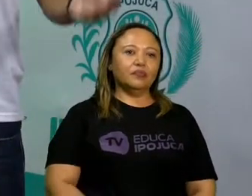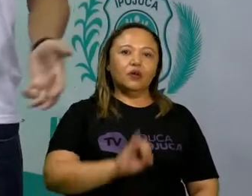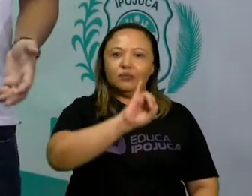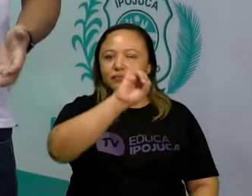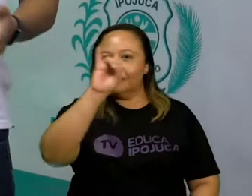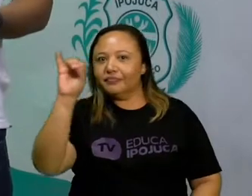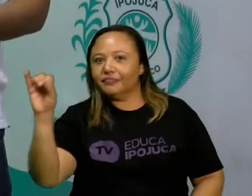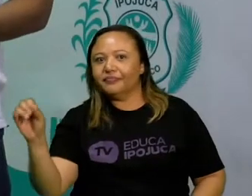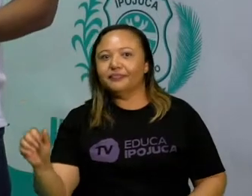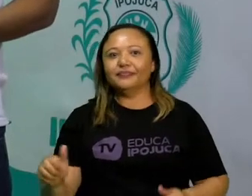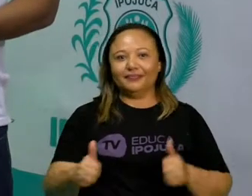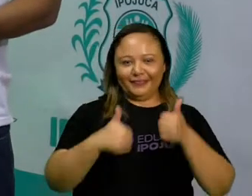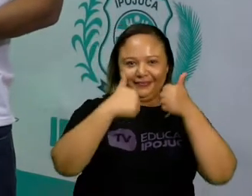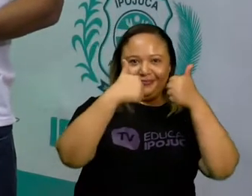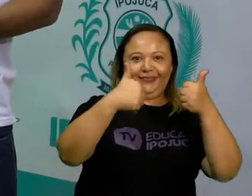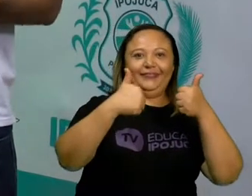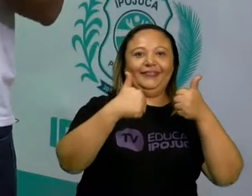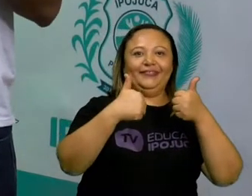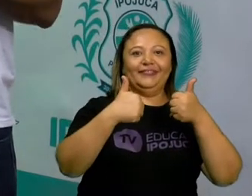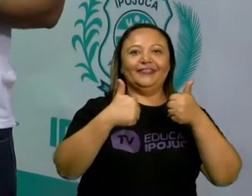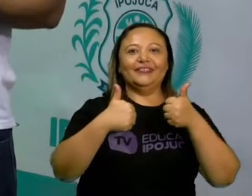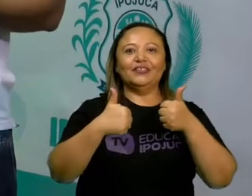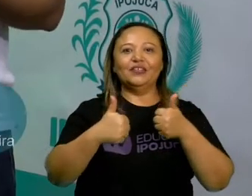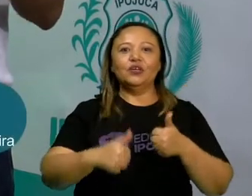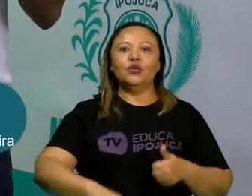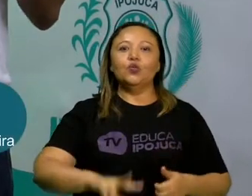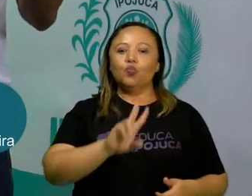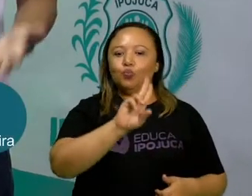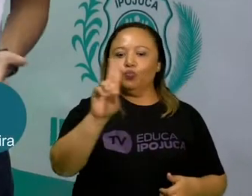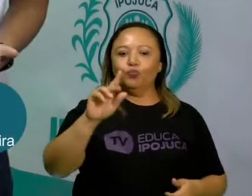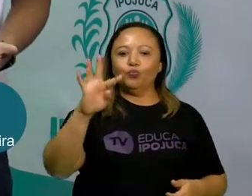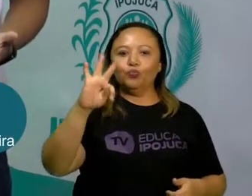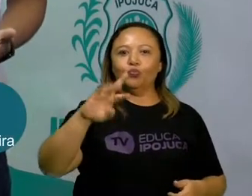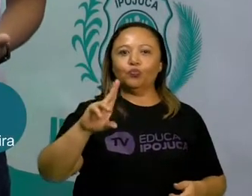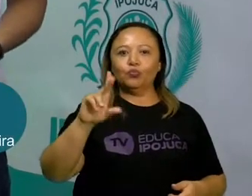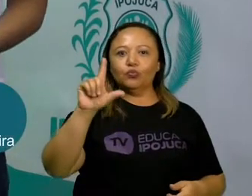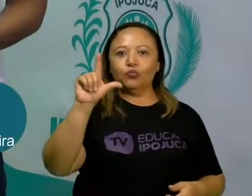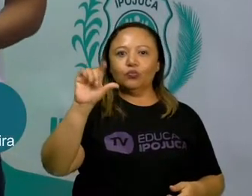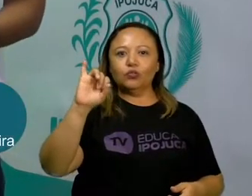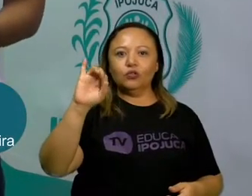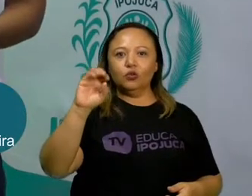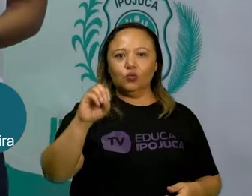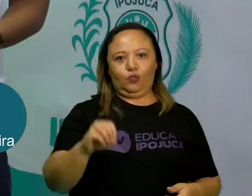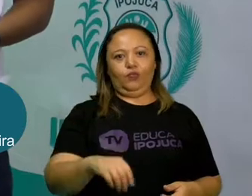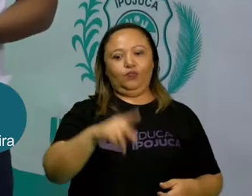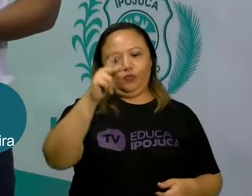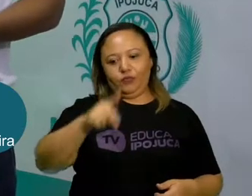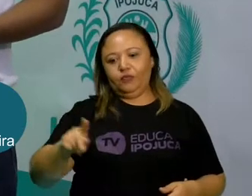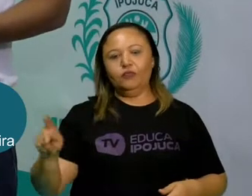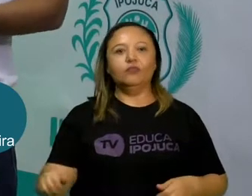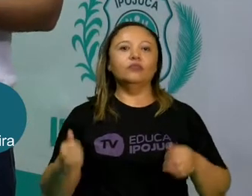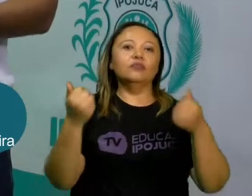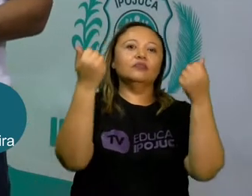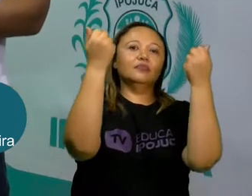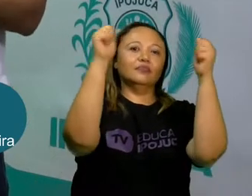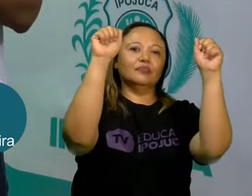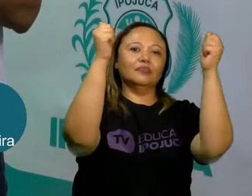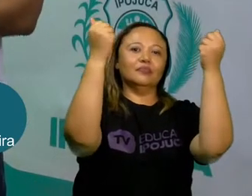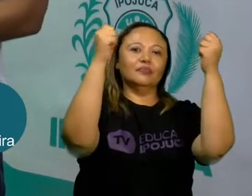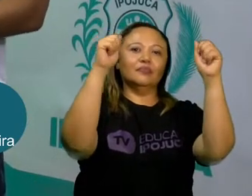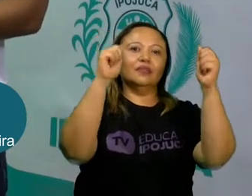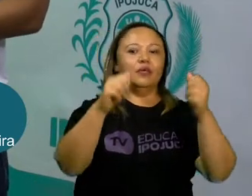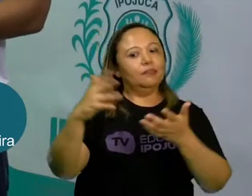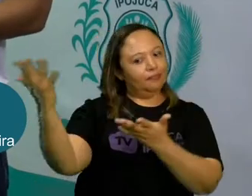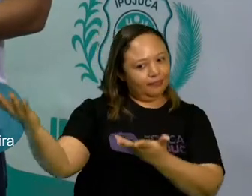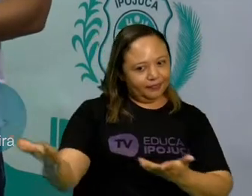Olá pessoal, tudo bom com vocês? Meu nome é Túlio, eu sou professor de Educação Física e sejam bem-vindos a mais um ano